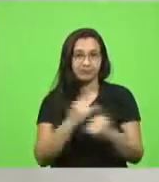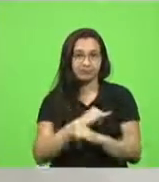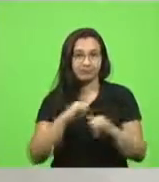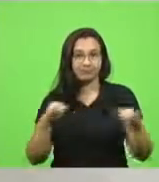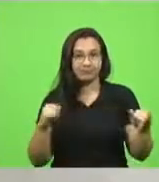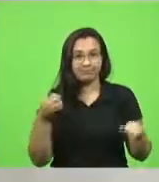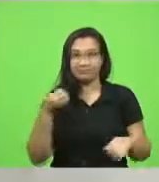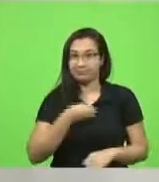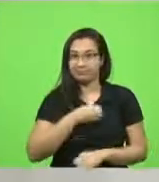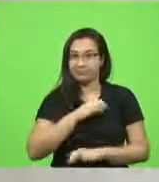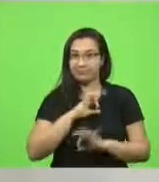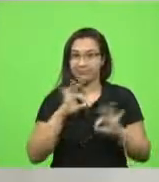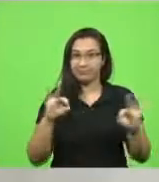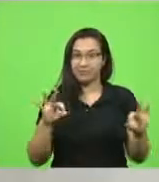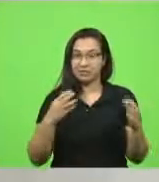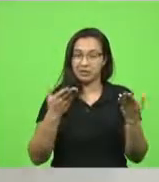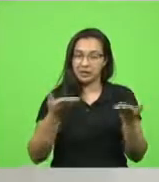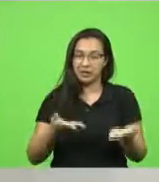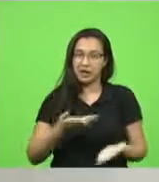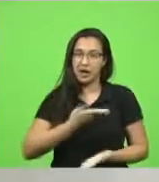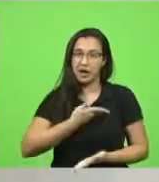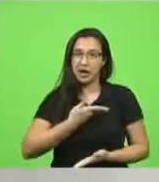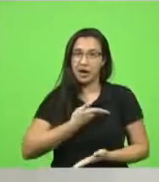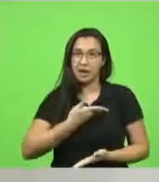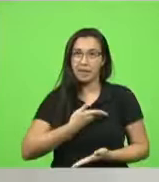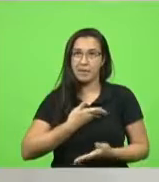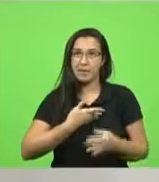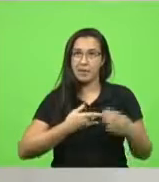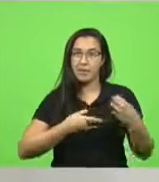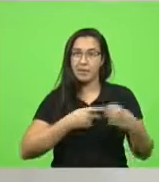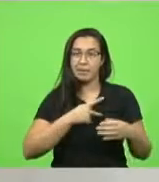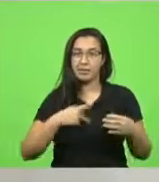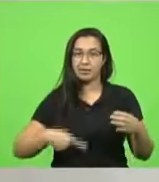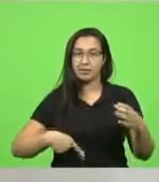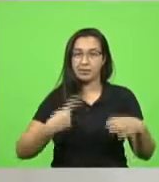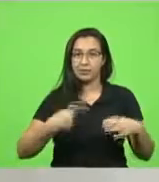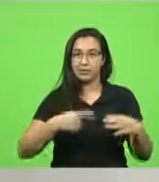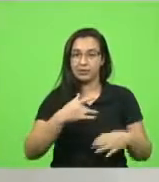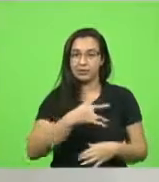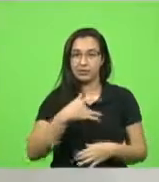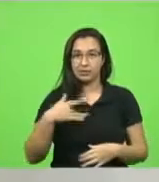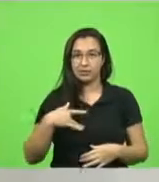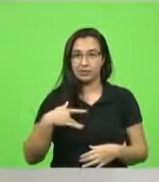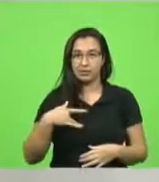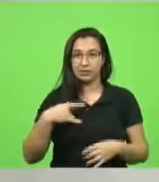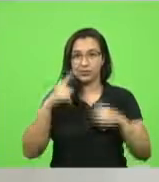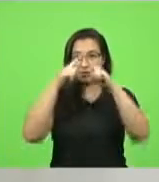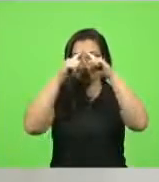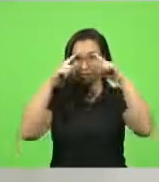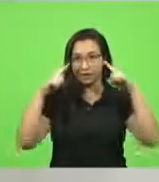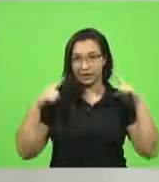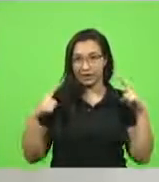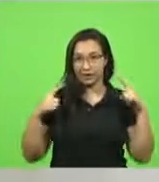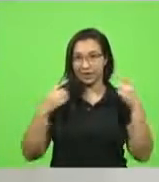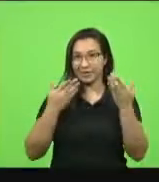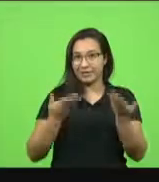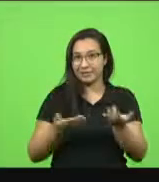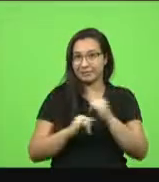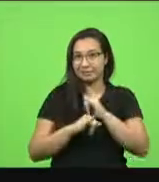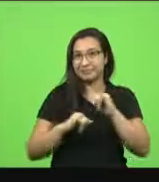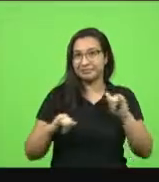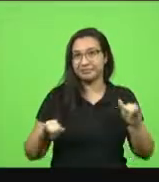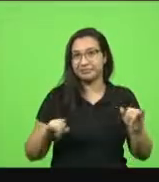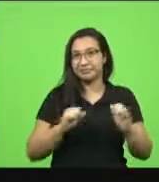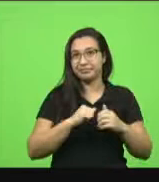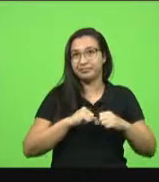Nosso querido companheiro aqui, presidente da Comissão de Saúde, deputado Neudi Sareta, também, se manifestando em